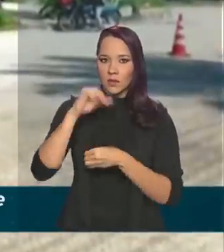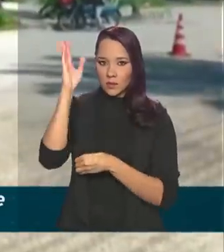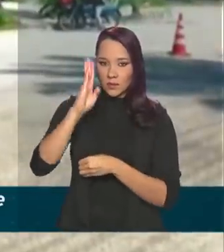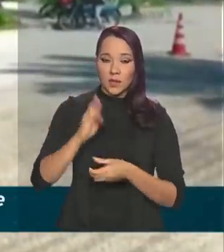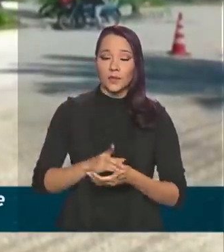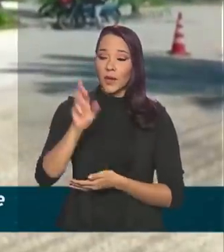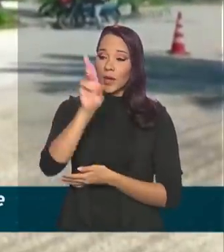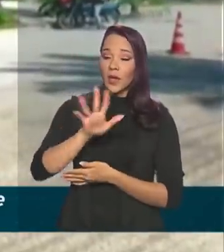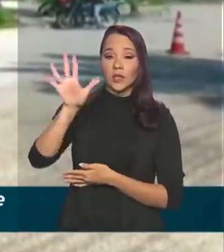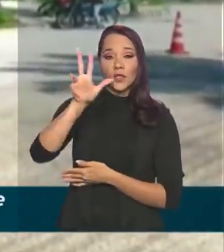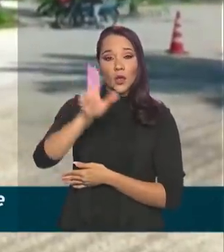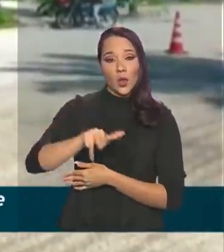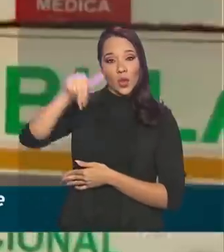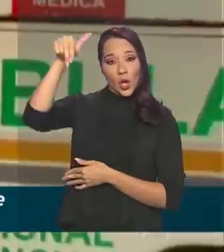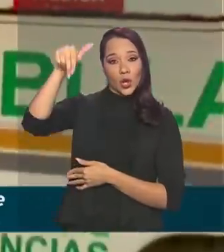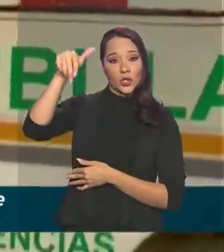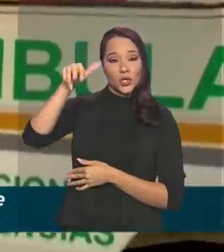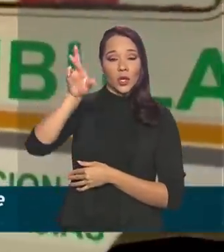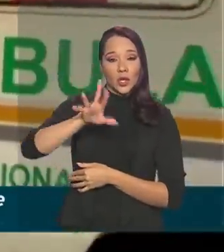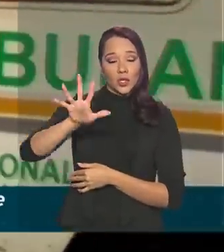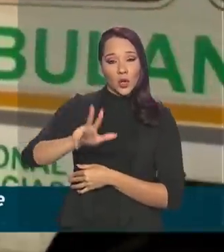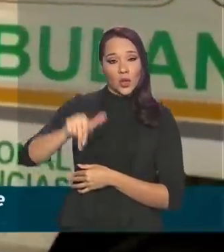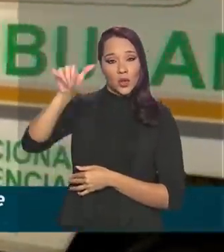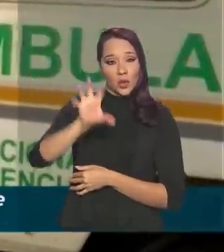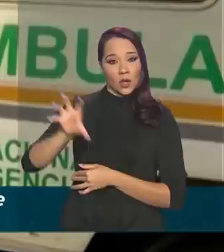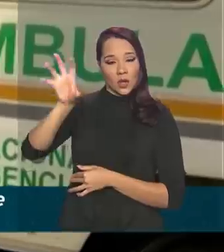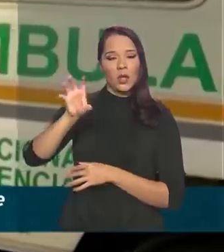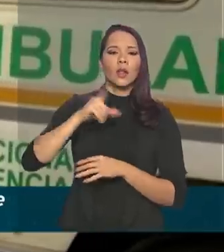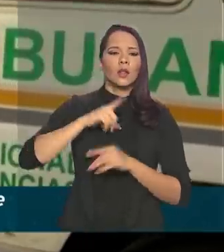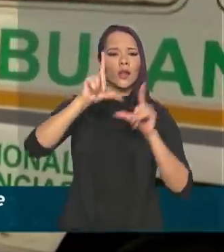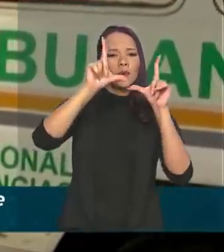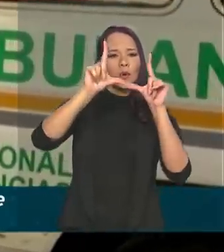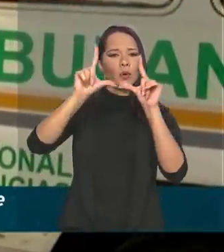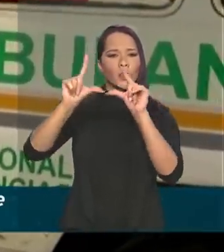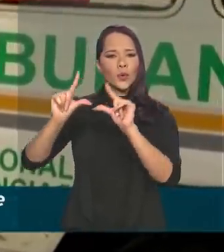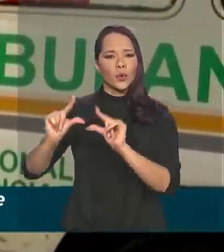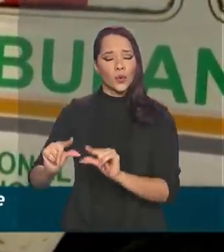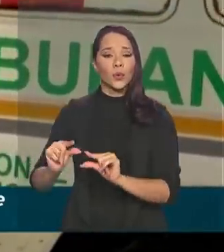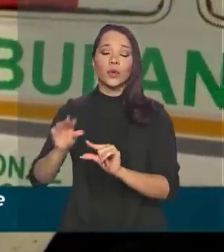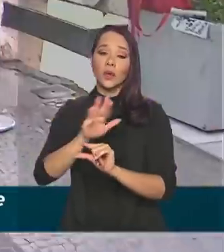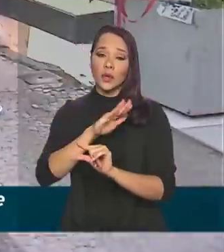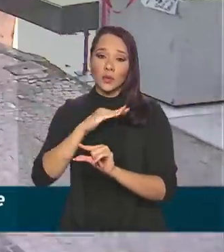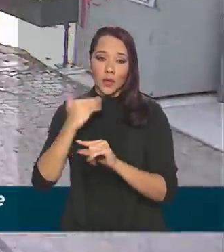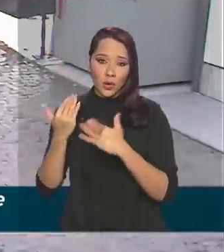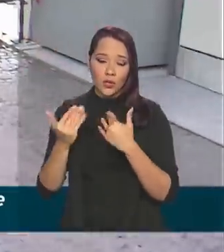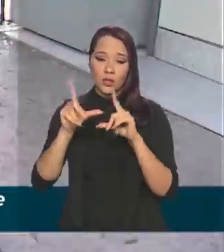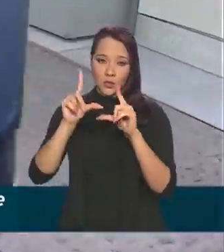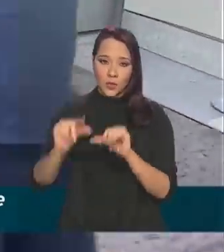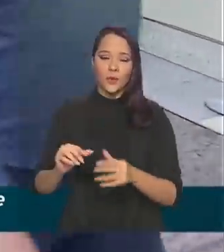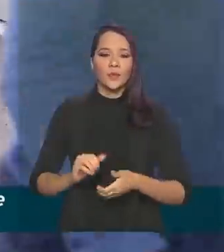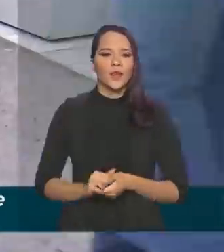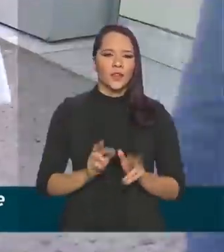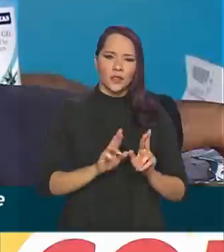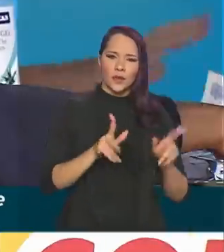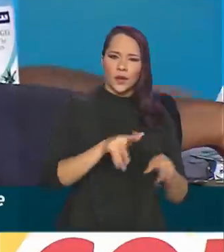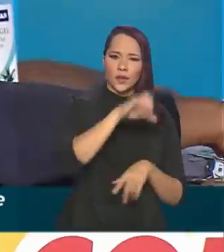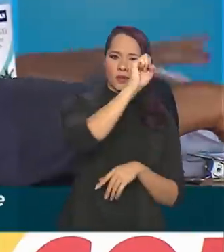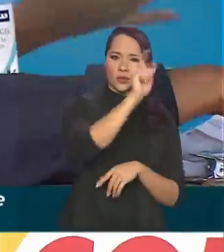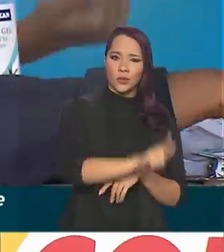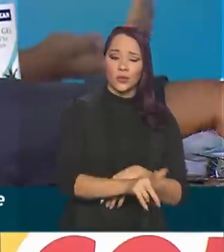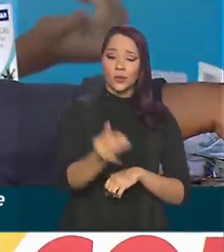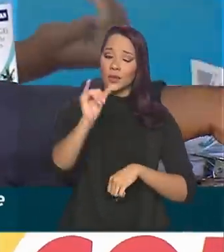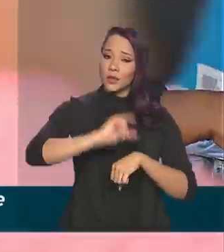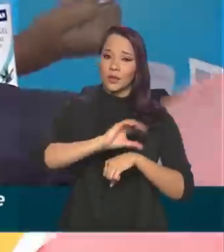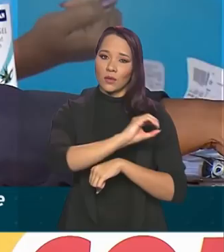regiões norte e nordeste apresentaram queda nos casos e óbitos, diferente do sul e